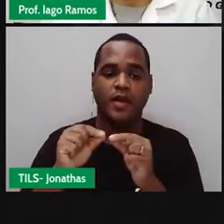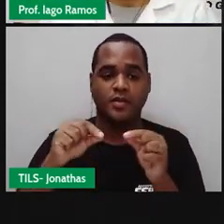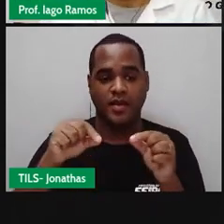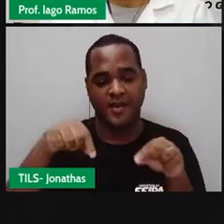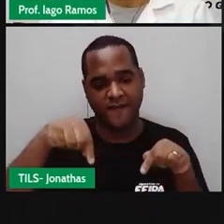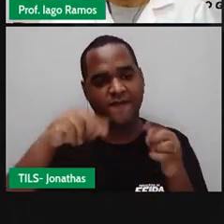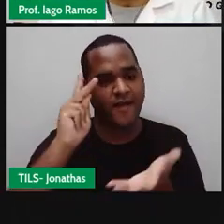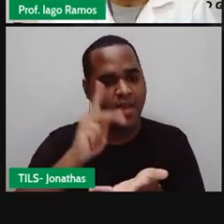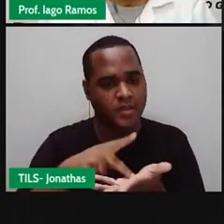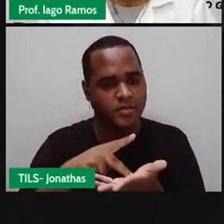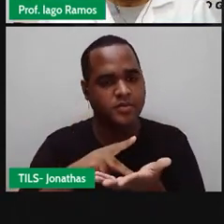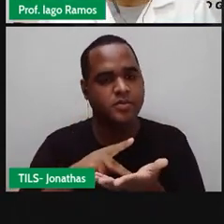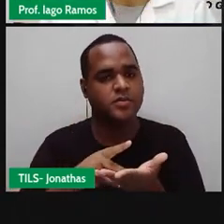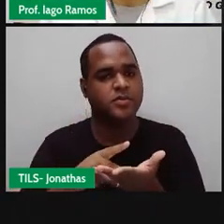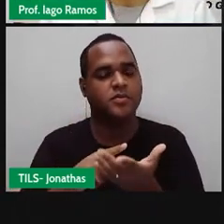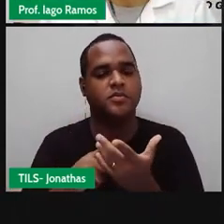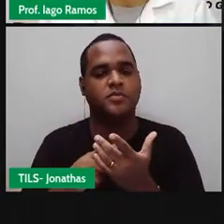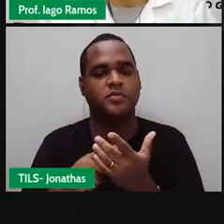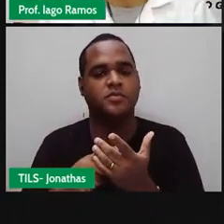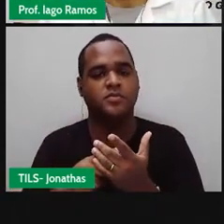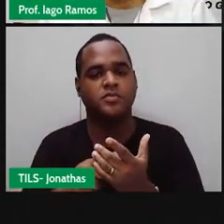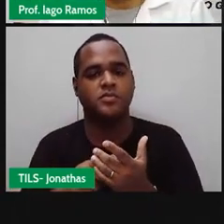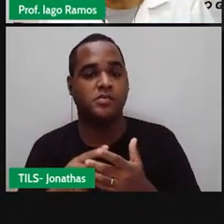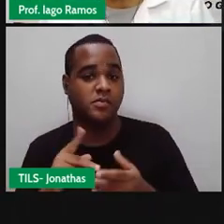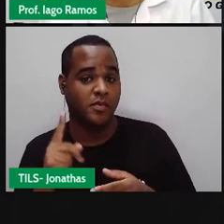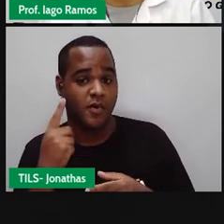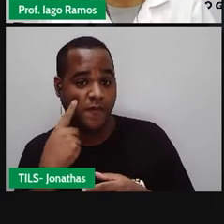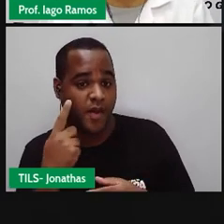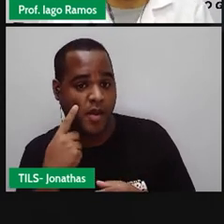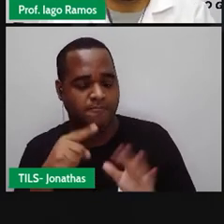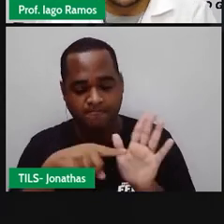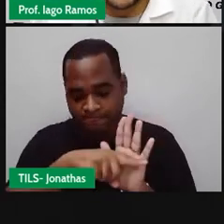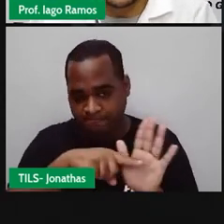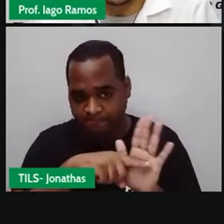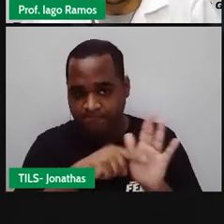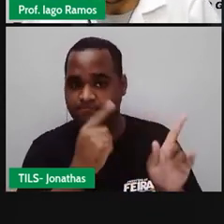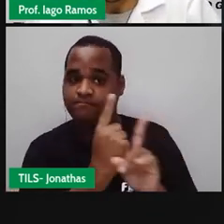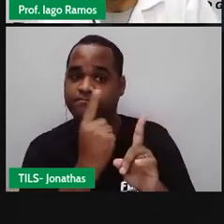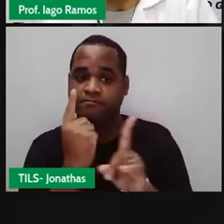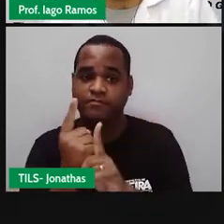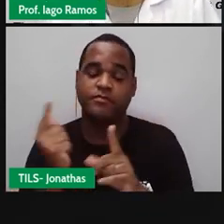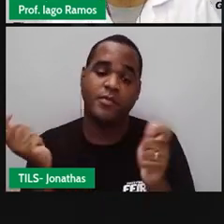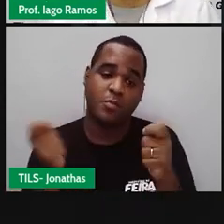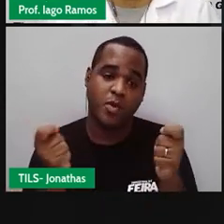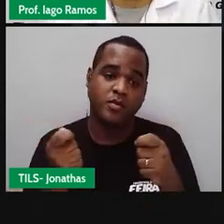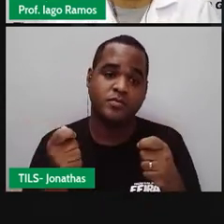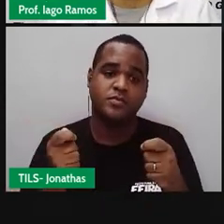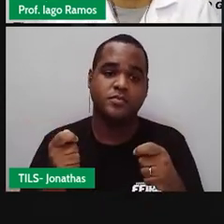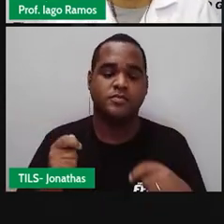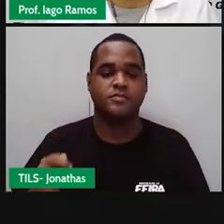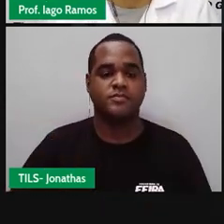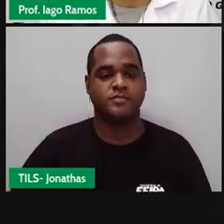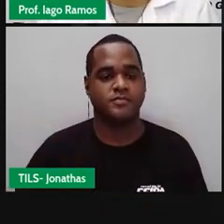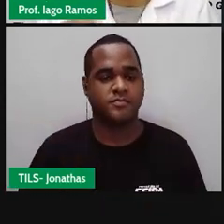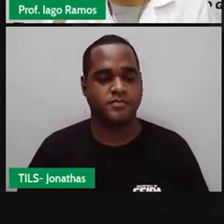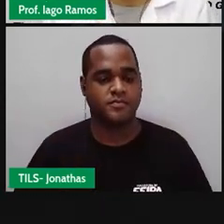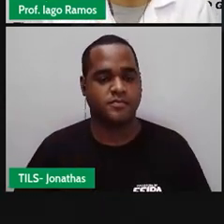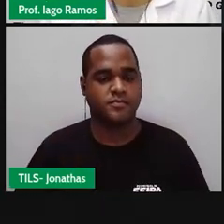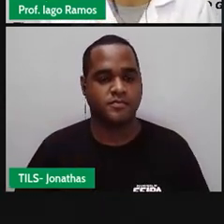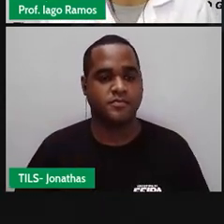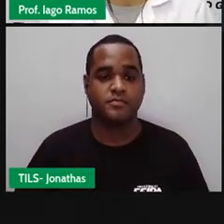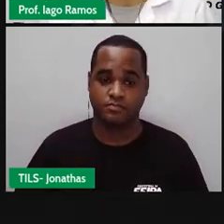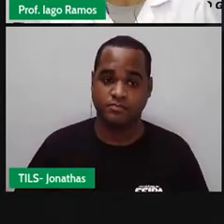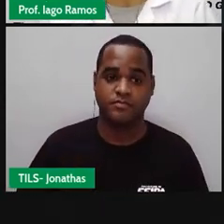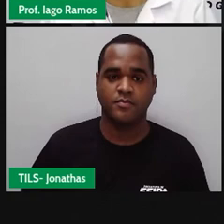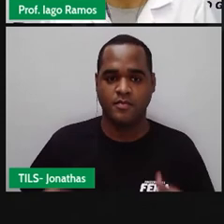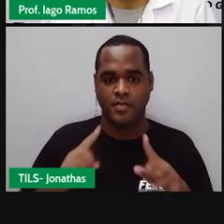real? Eu trago essa situação, que é uma situação que está